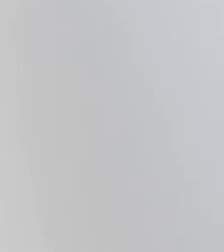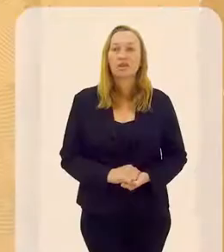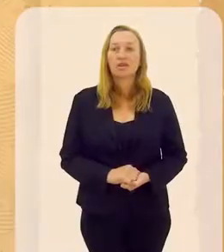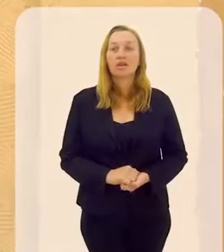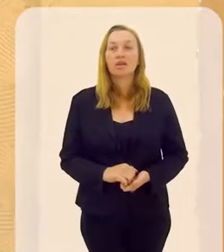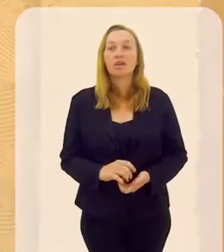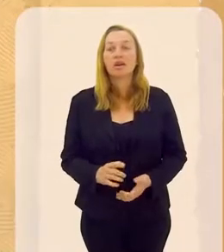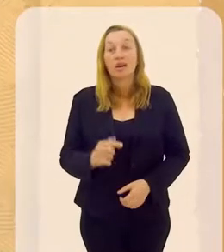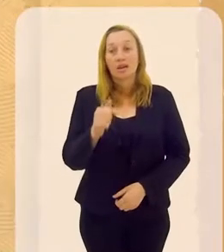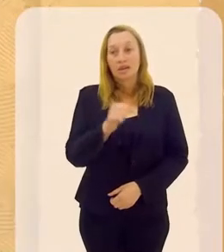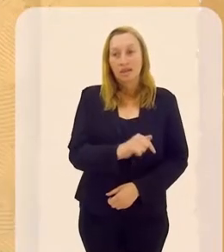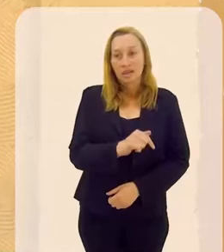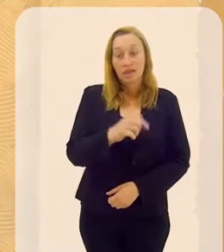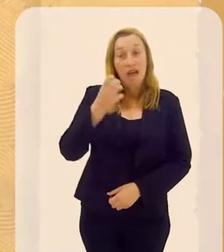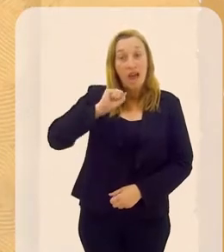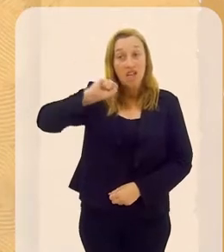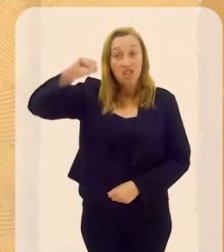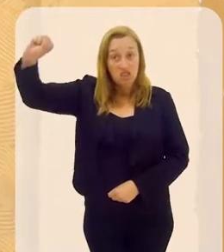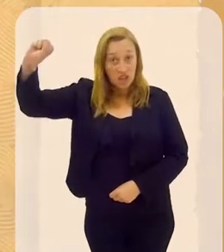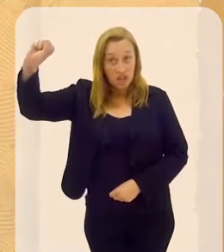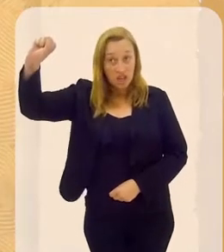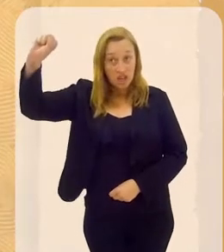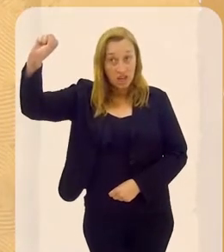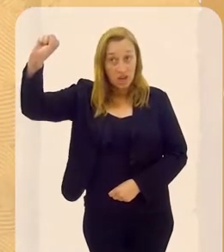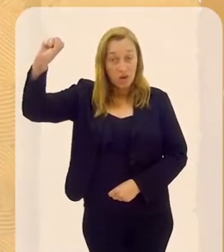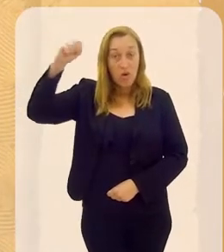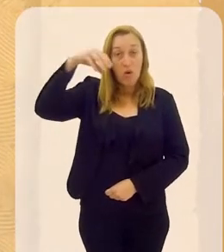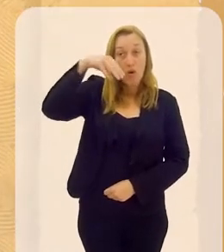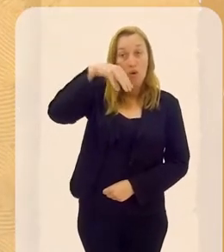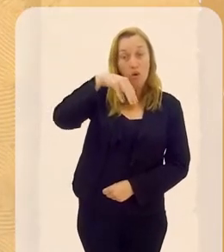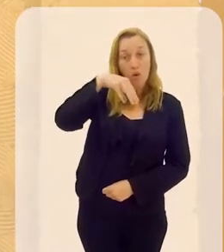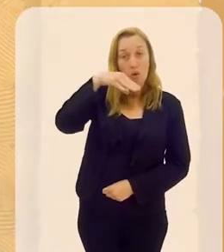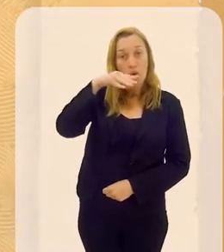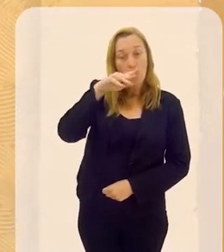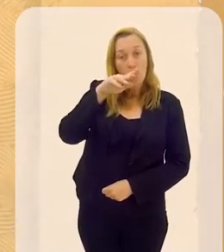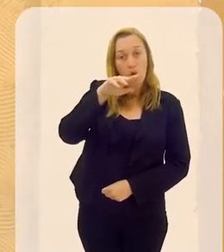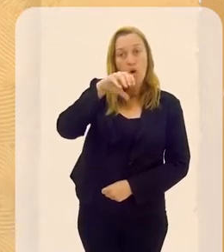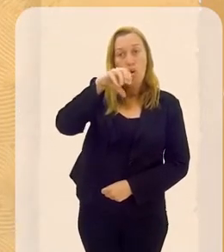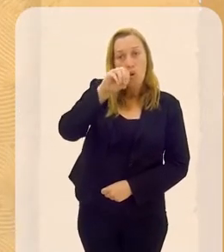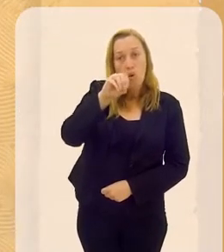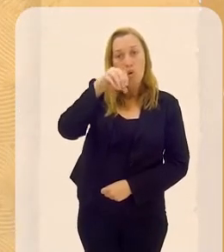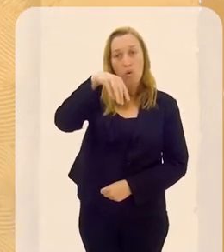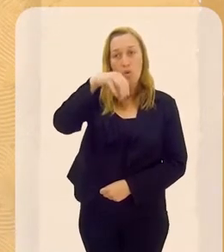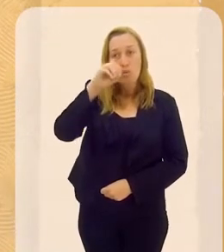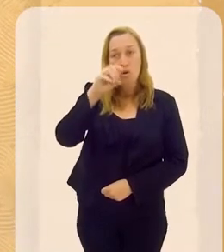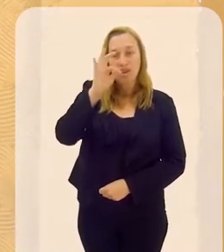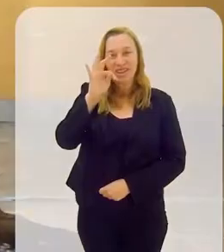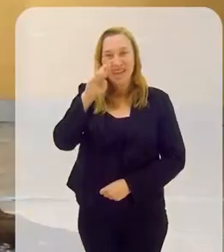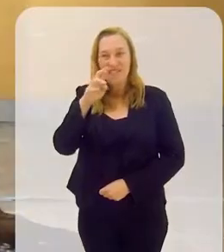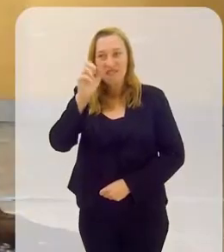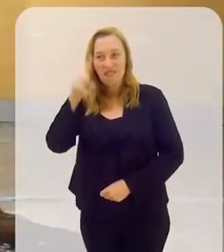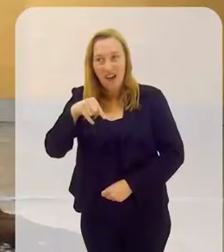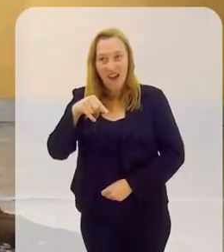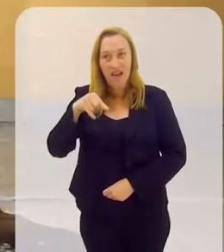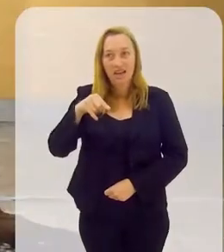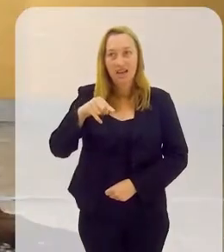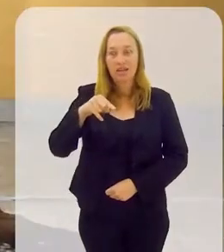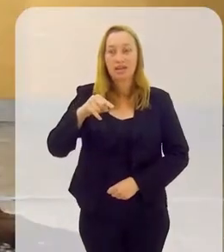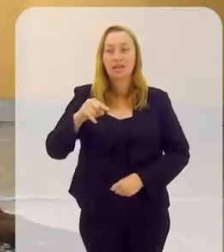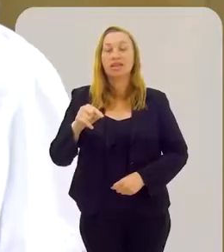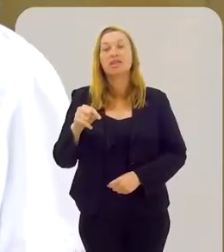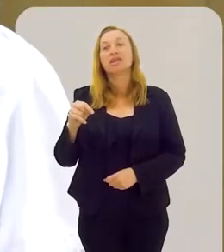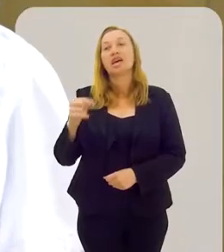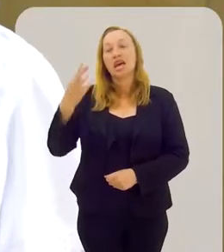Estamos aqui no Axé Omotafá, da religião de matrizes africanas. Vamos conversar com o